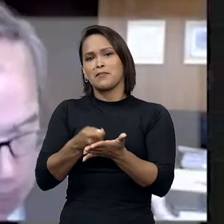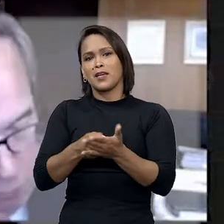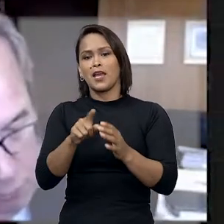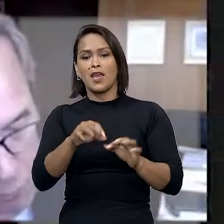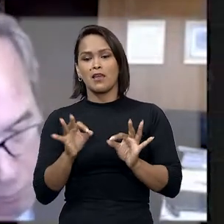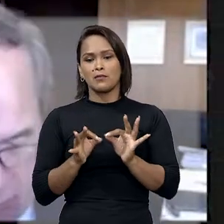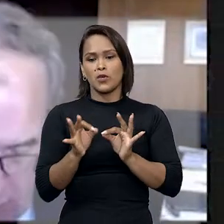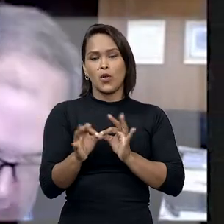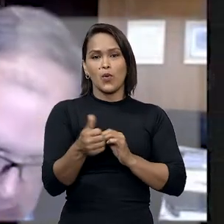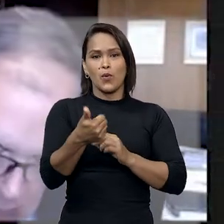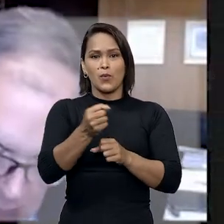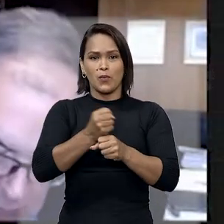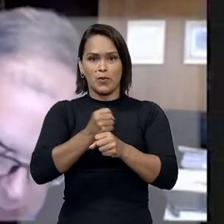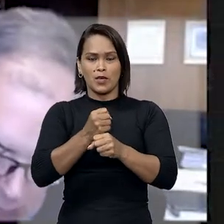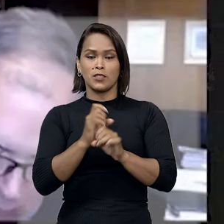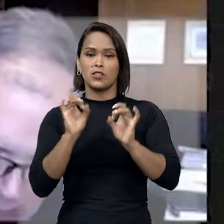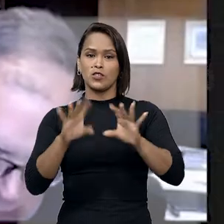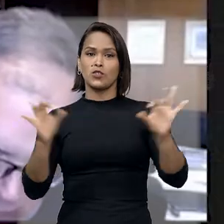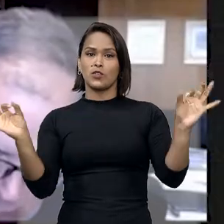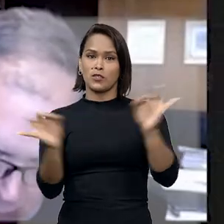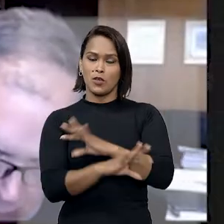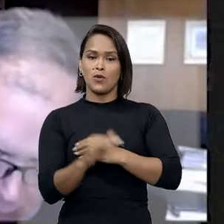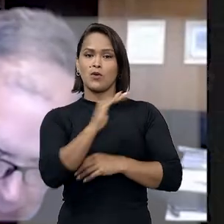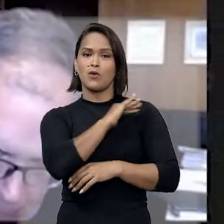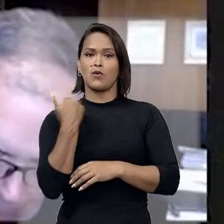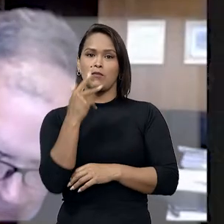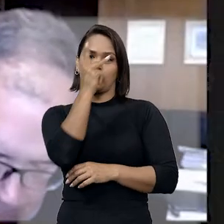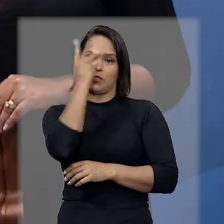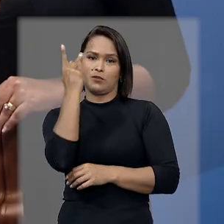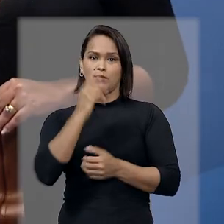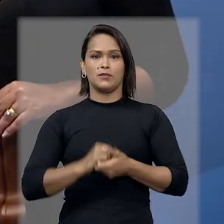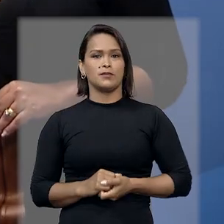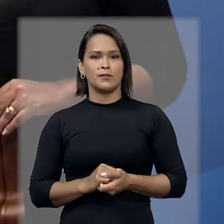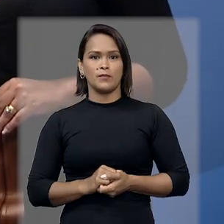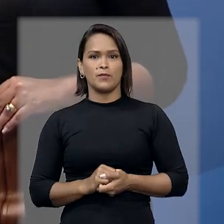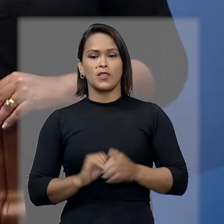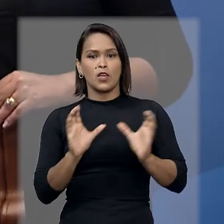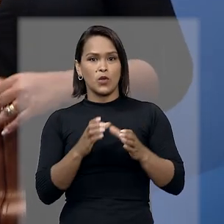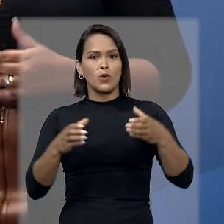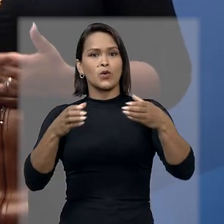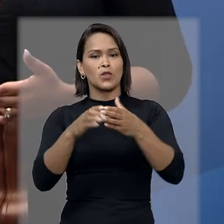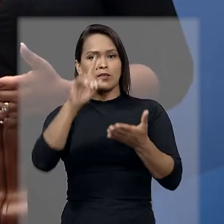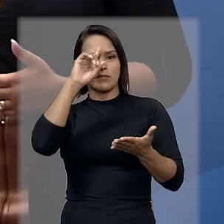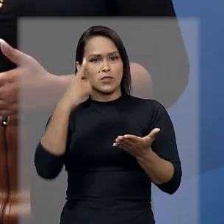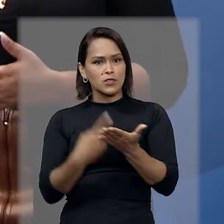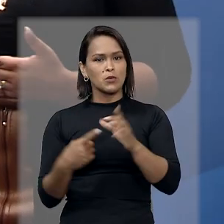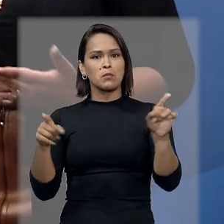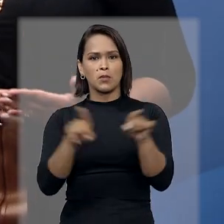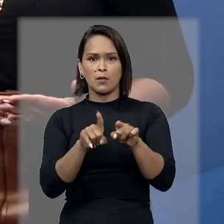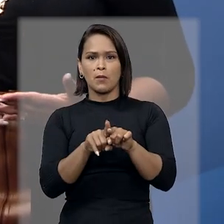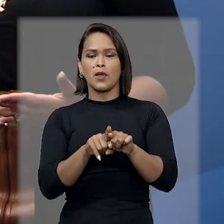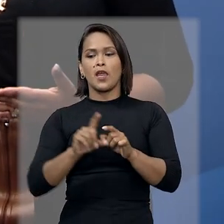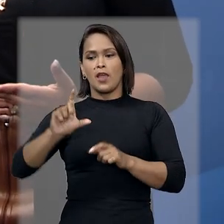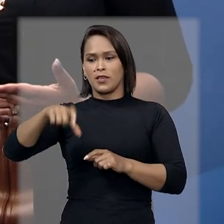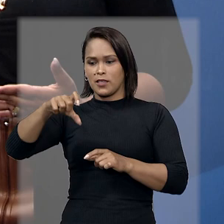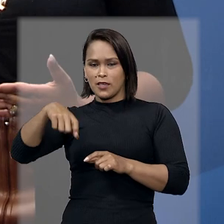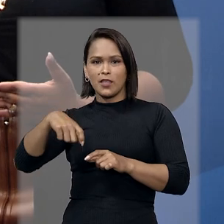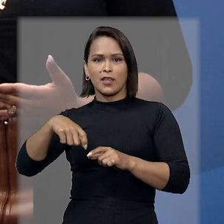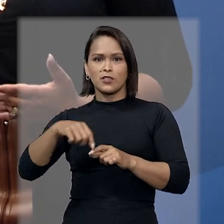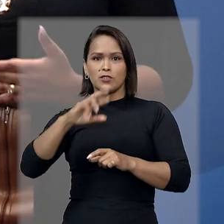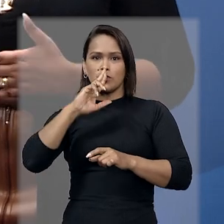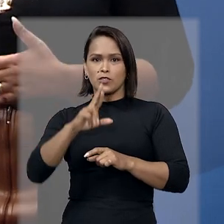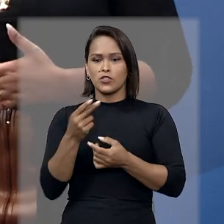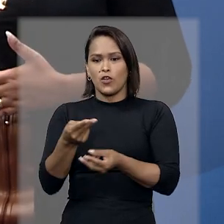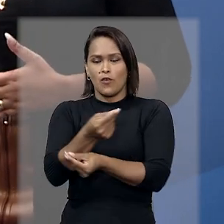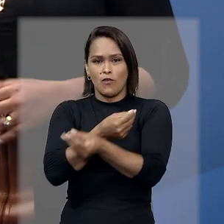perdurou por um ano e só se encerrou com a morte da paciente. E o colegiado decidiu também que crédito resultante de